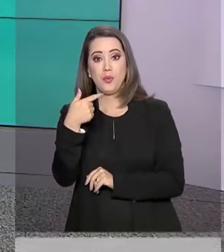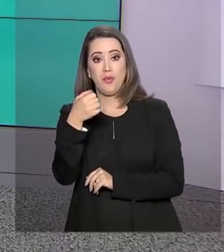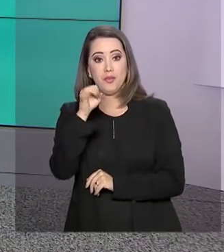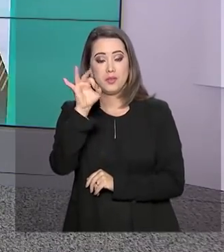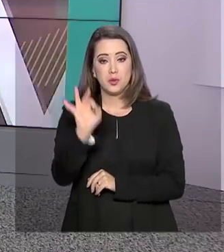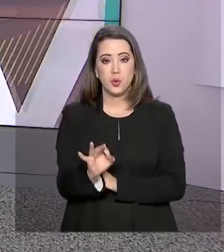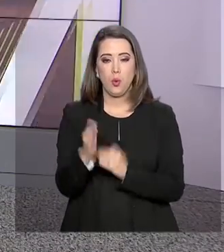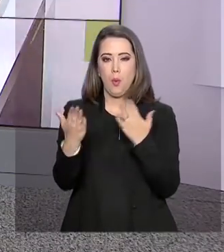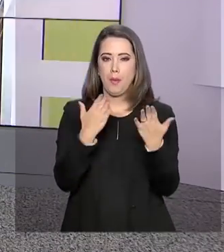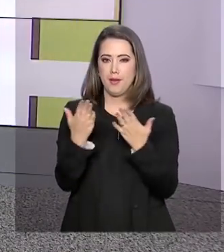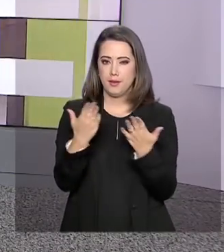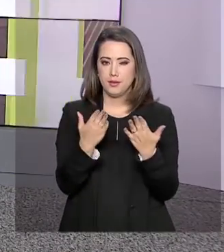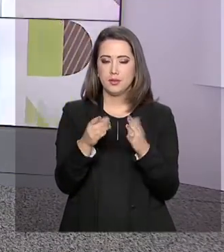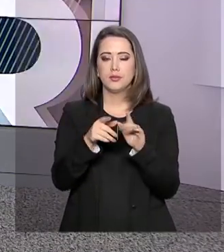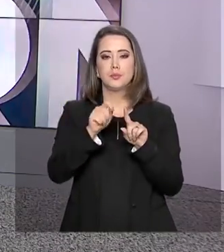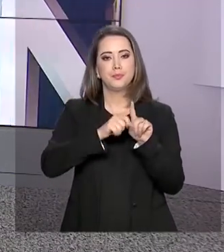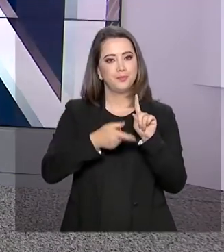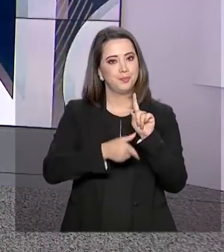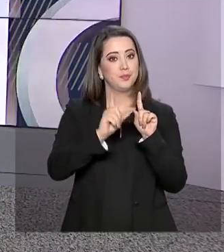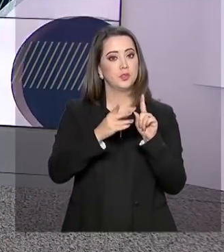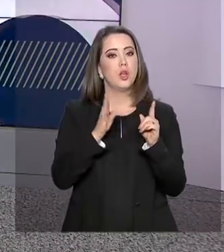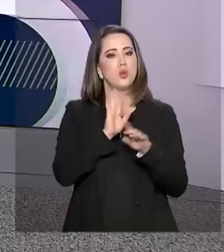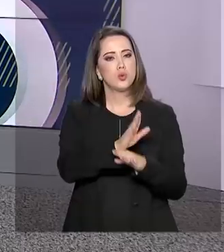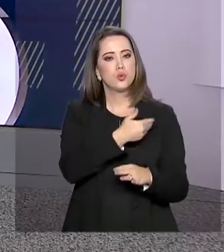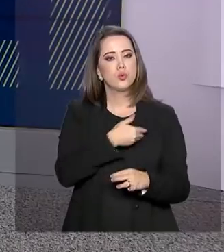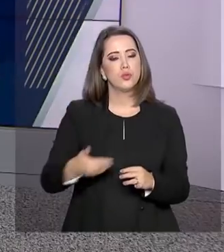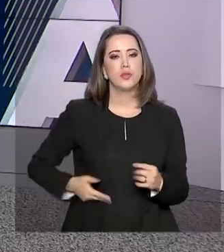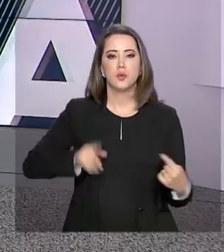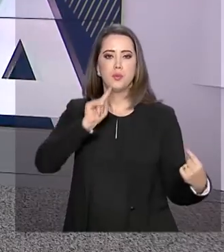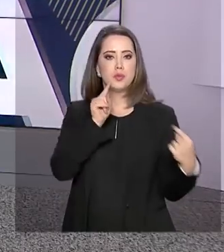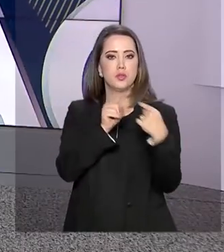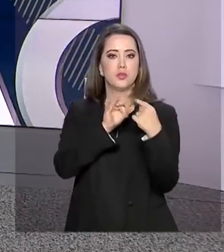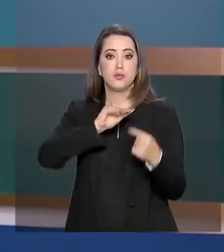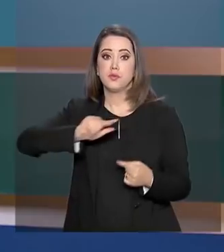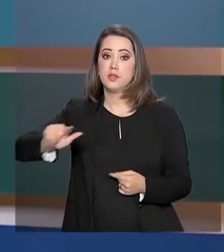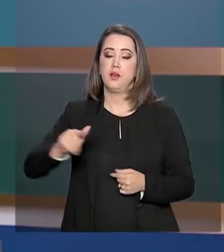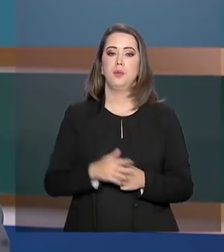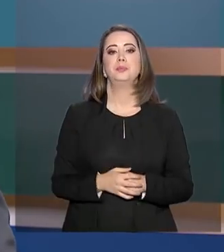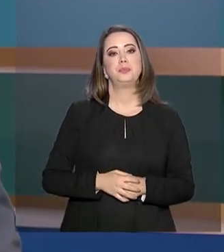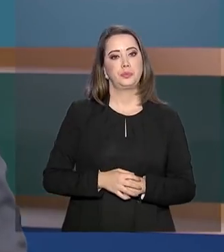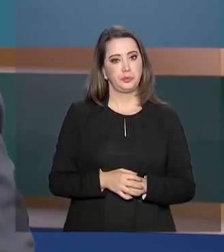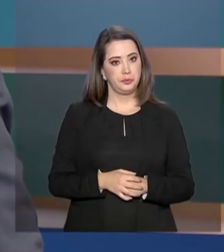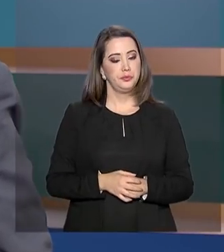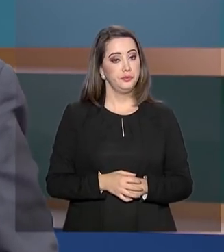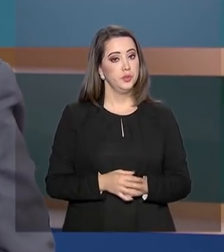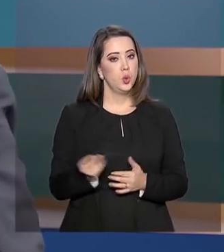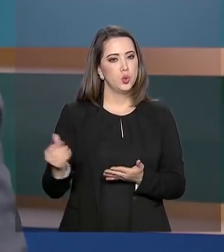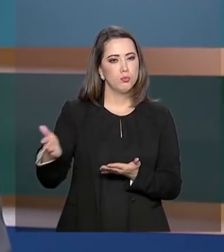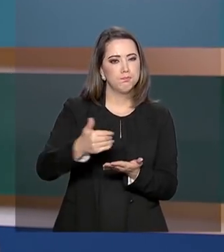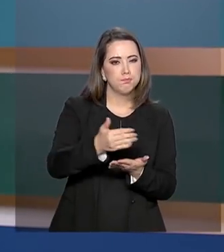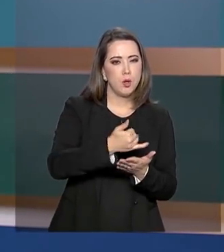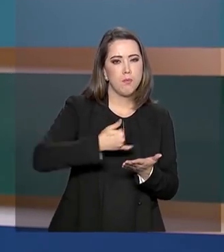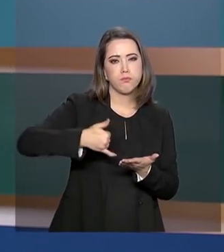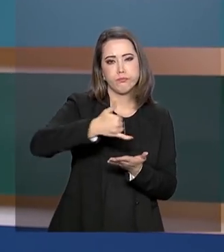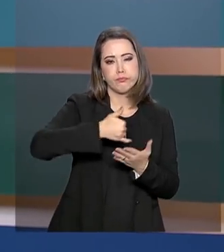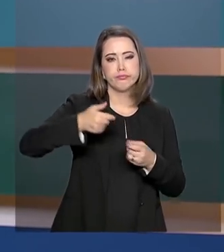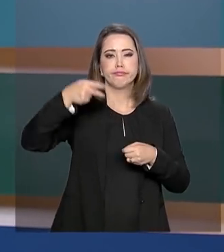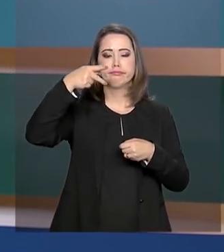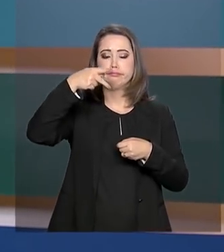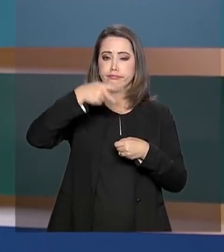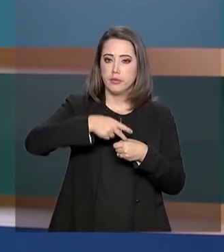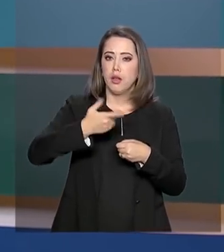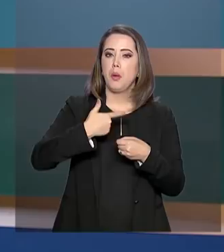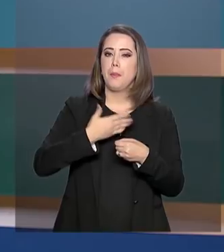em relação ao mês anterior. Isso ajuda o governo a cumprir a meta fiscal. As receitas de petróleo puxaram o bom resultado,